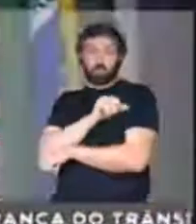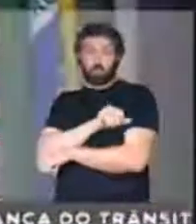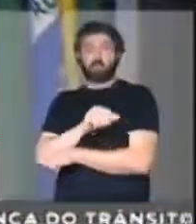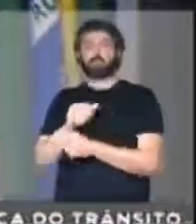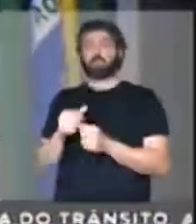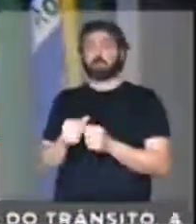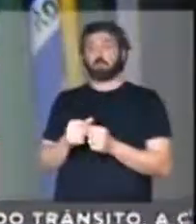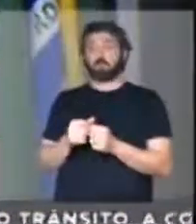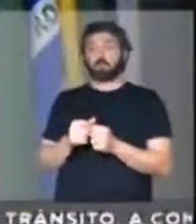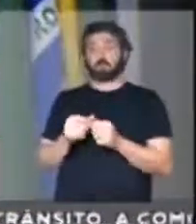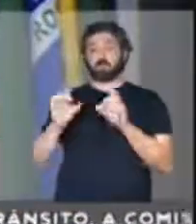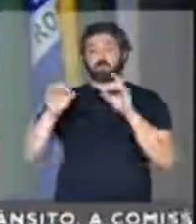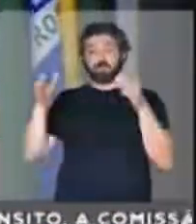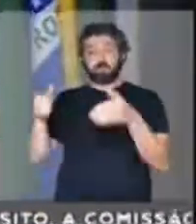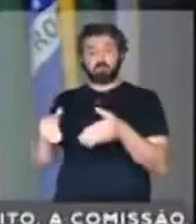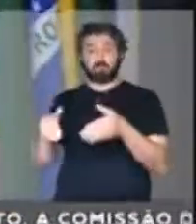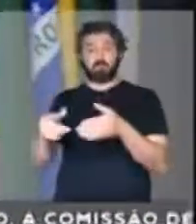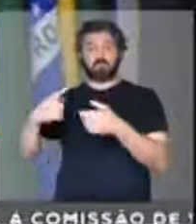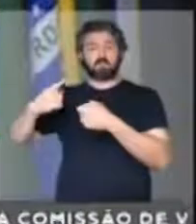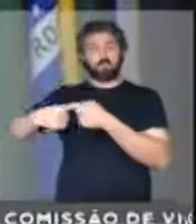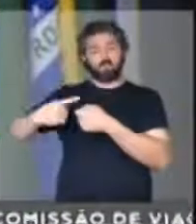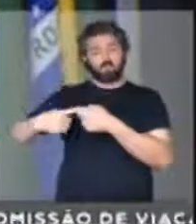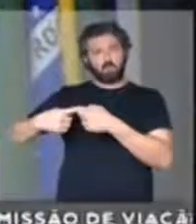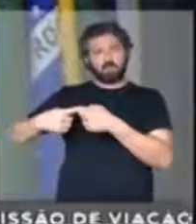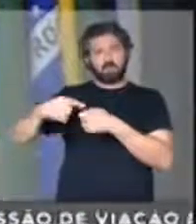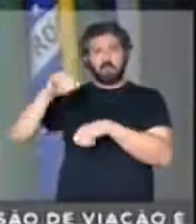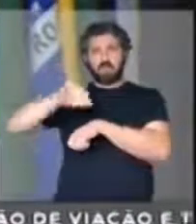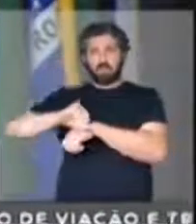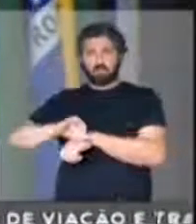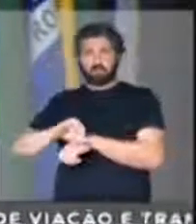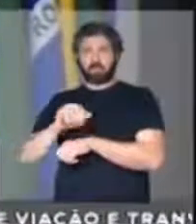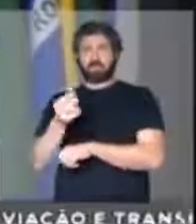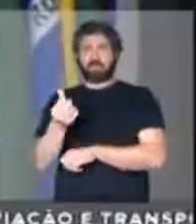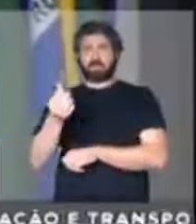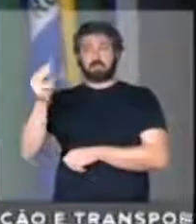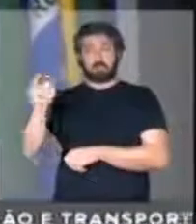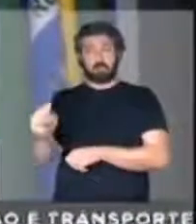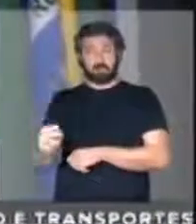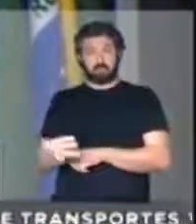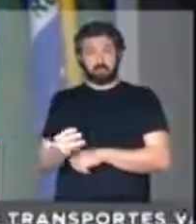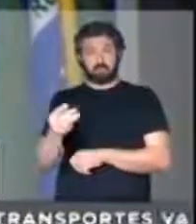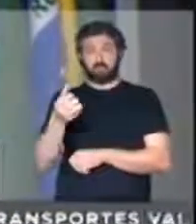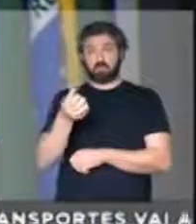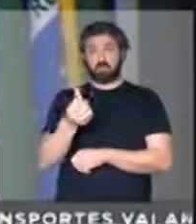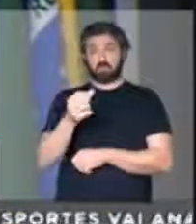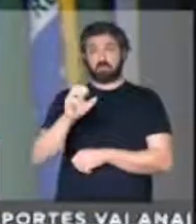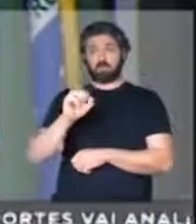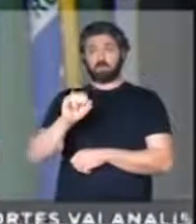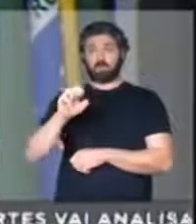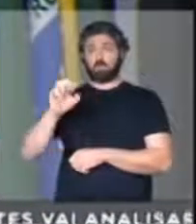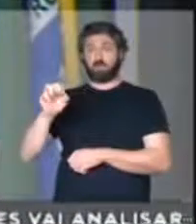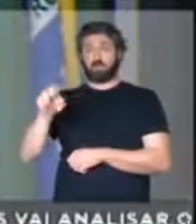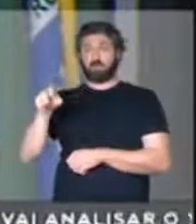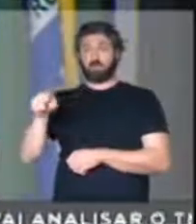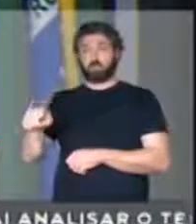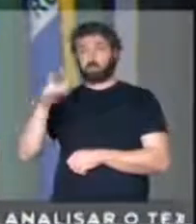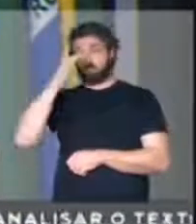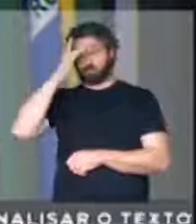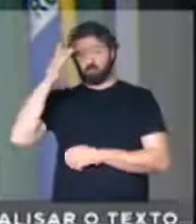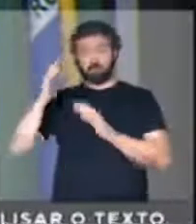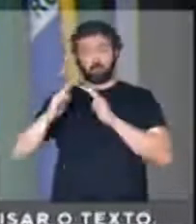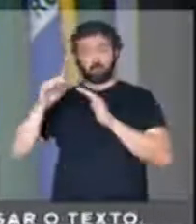e em mais especial, com o município do Rio de Janeiro, com seus 6.688.000